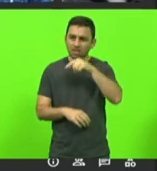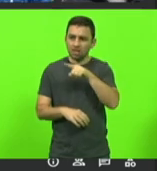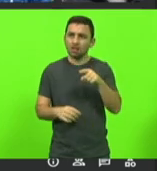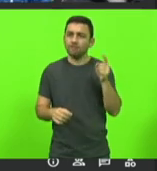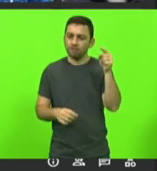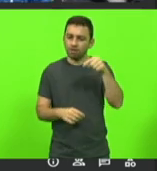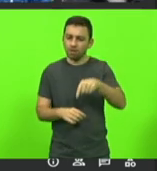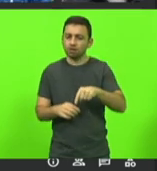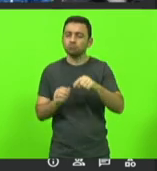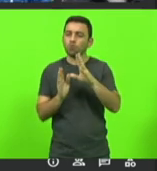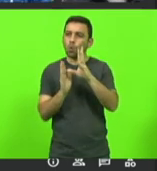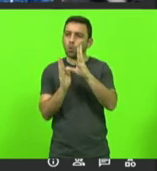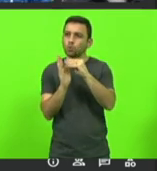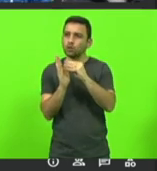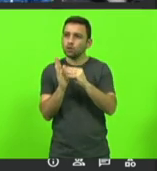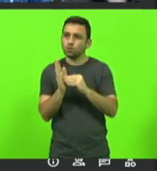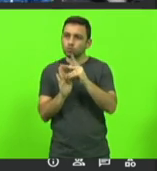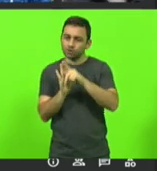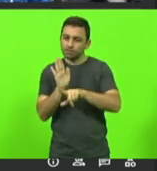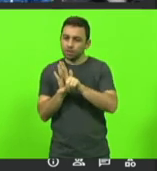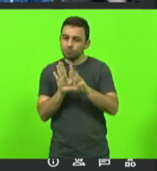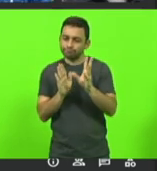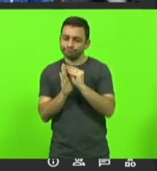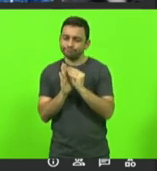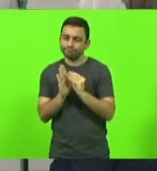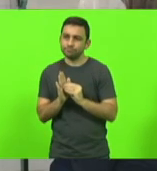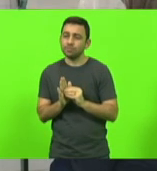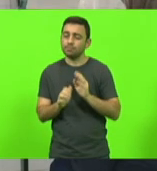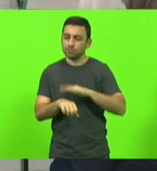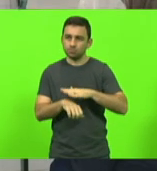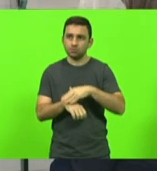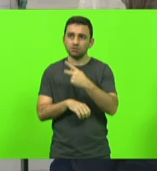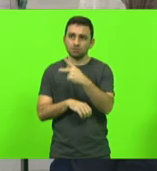conteúdo do projeto de lei que apresentamos. Pode passar.